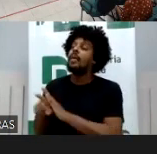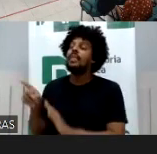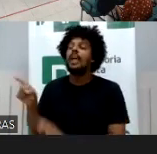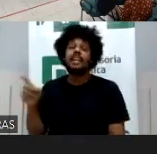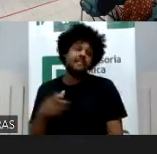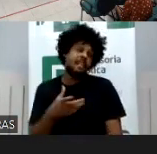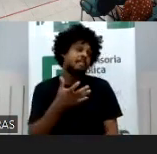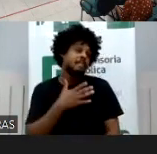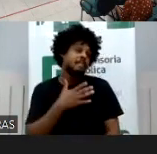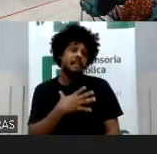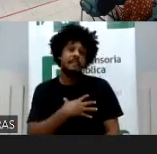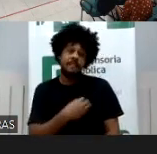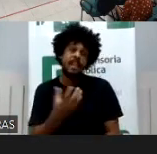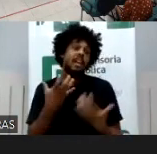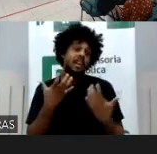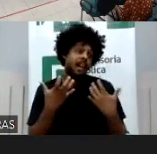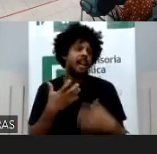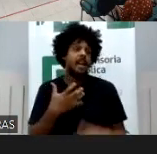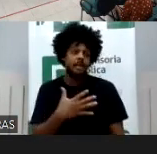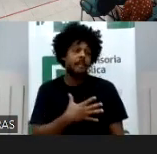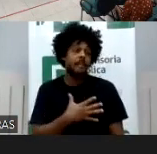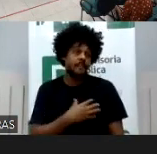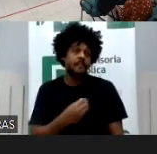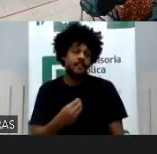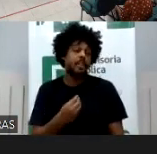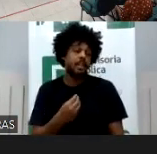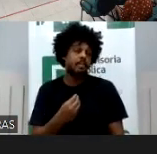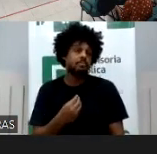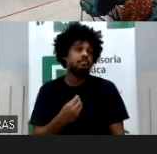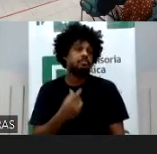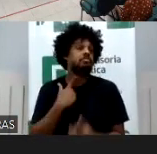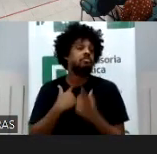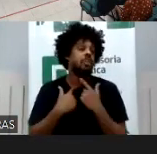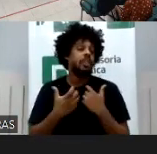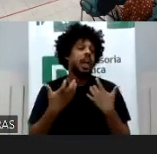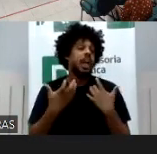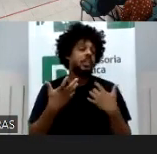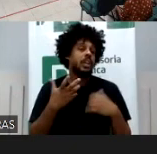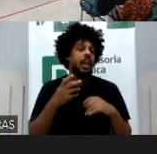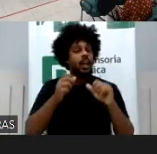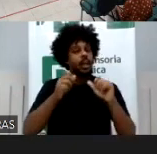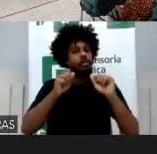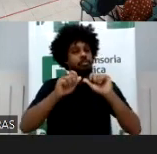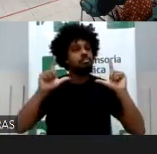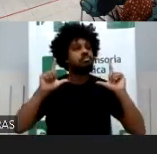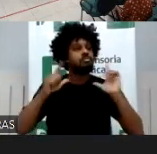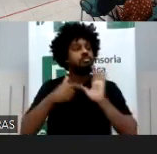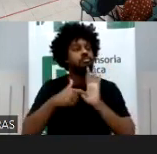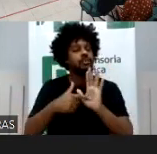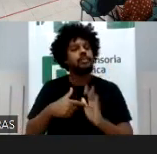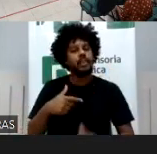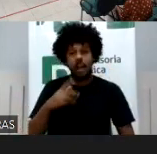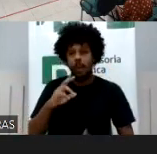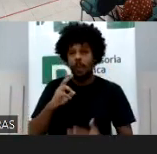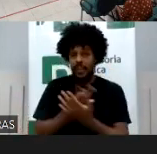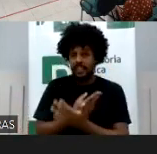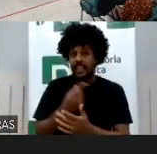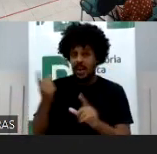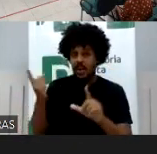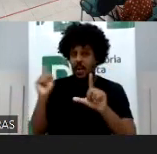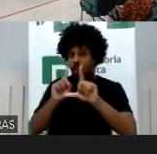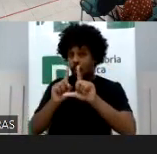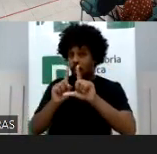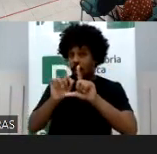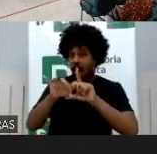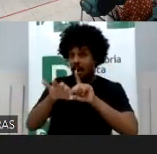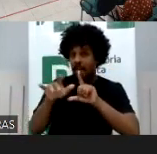filha quer, eu tenho um caso próximo a mim, de uma mini blogueira muito bem sucedida e já conversei várias vezes com os pais e eles